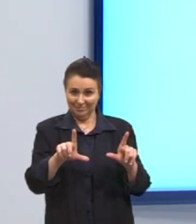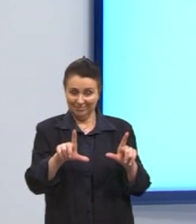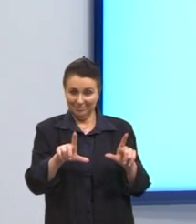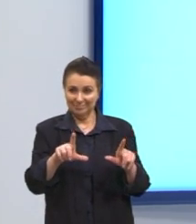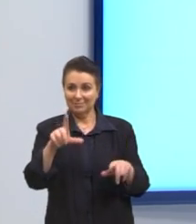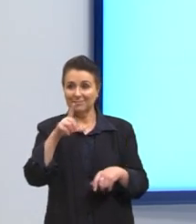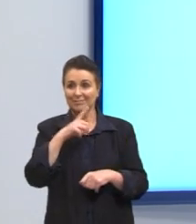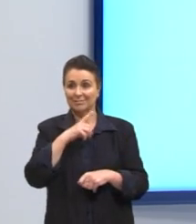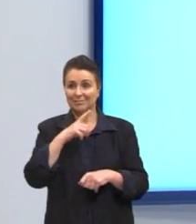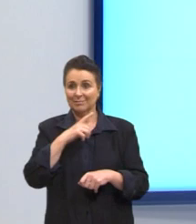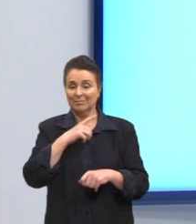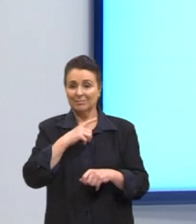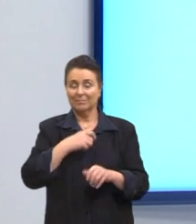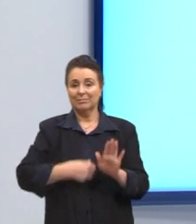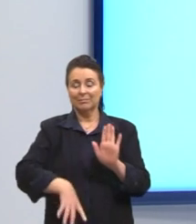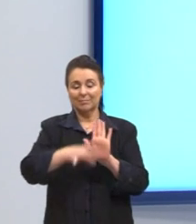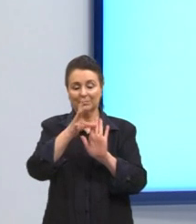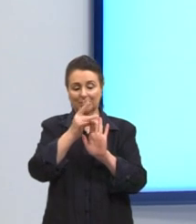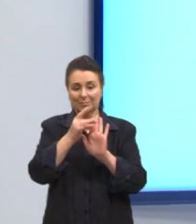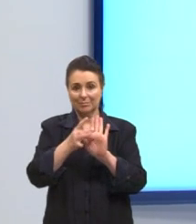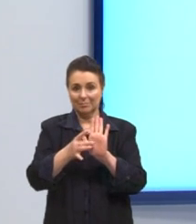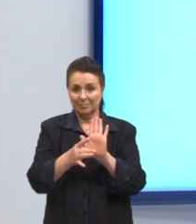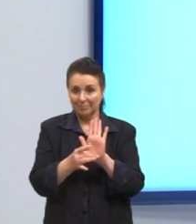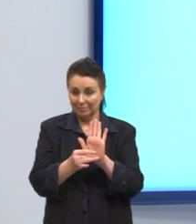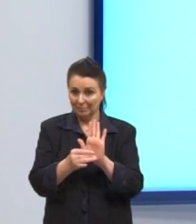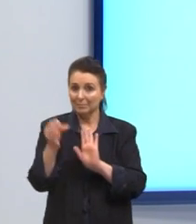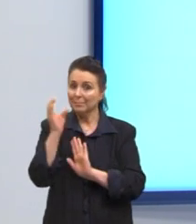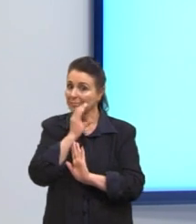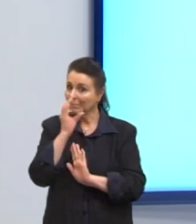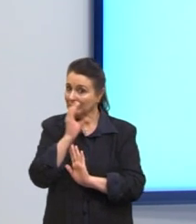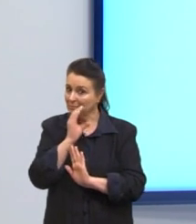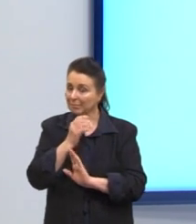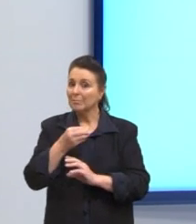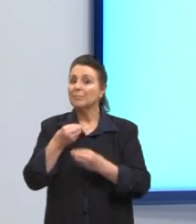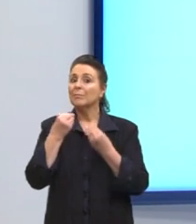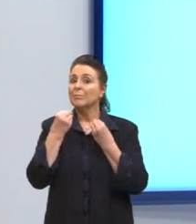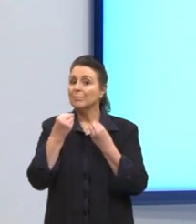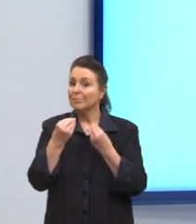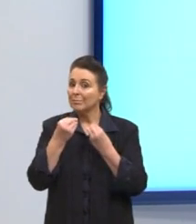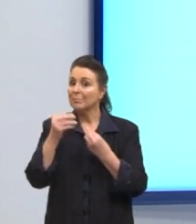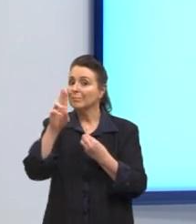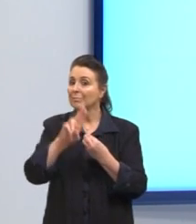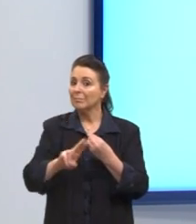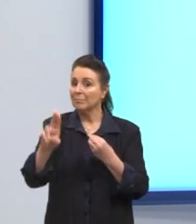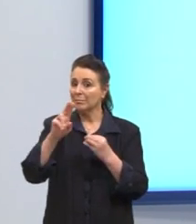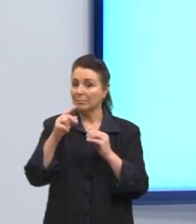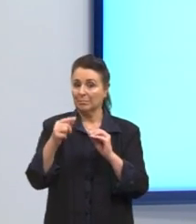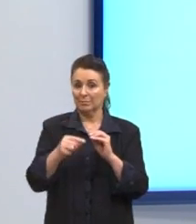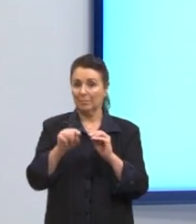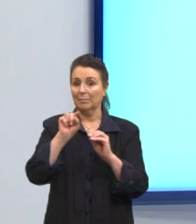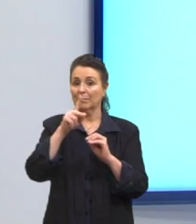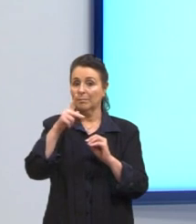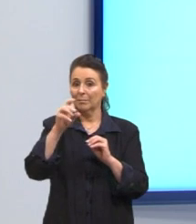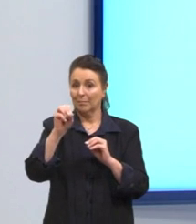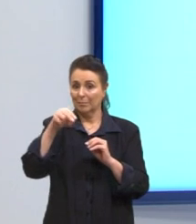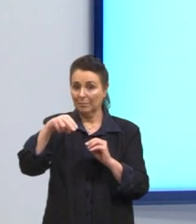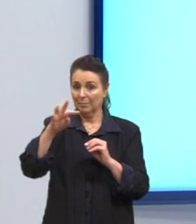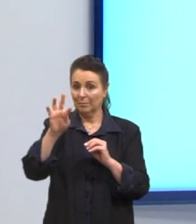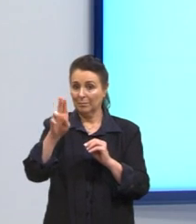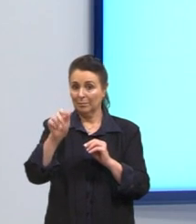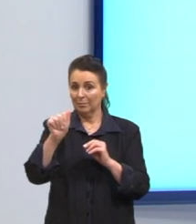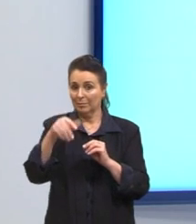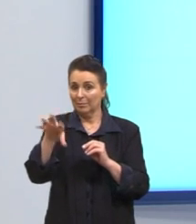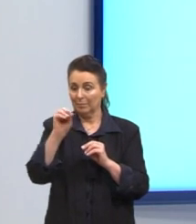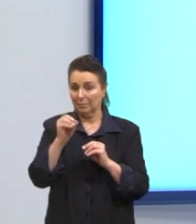nós temos definições breves de como não usar a pontuação, porque a gente sabe que precisa usar